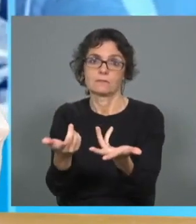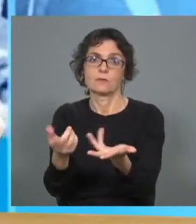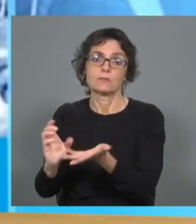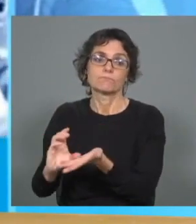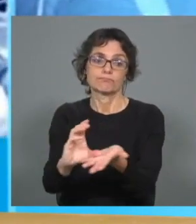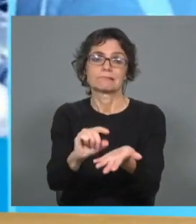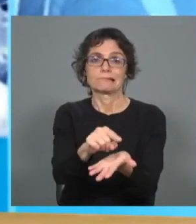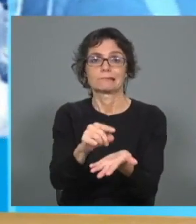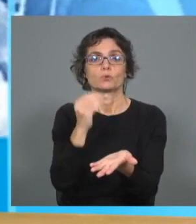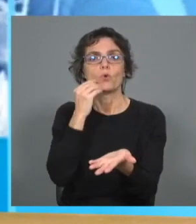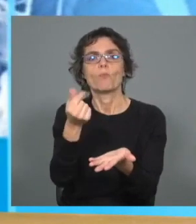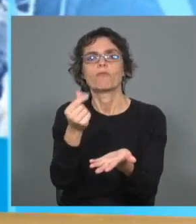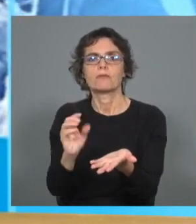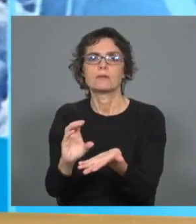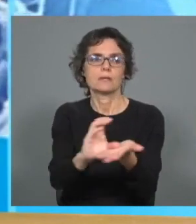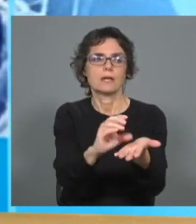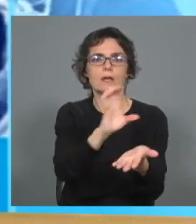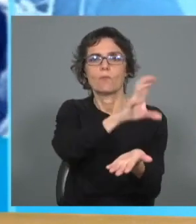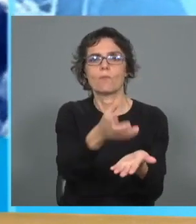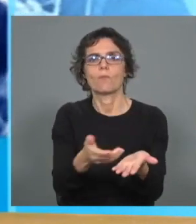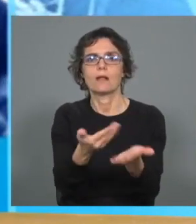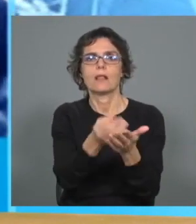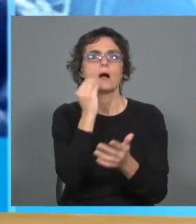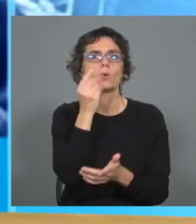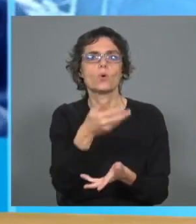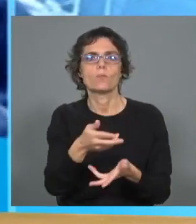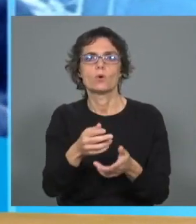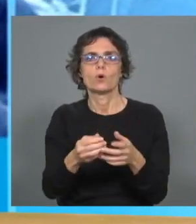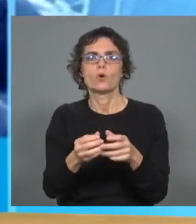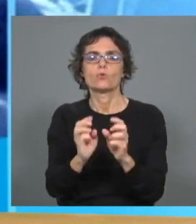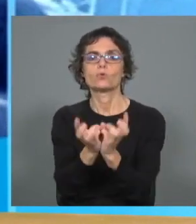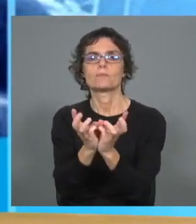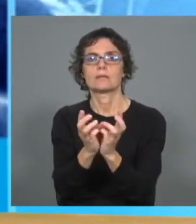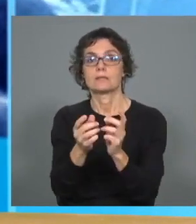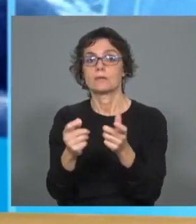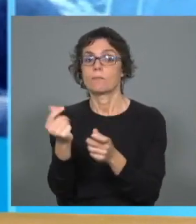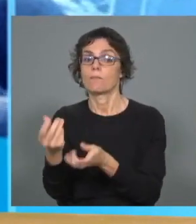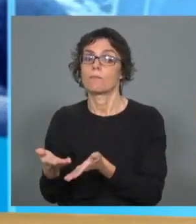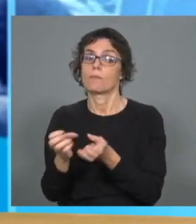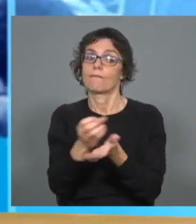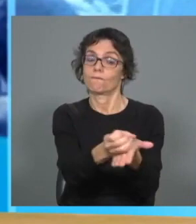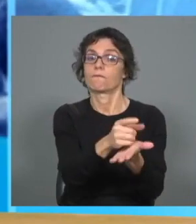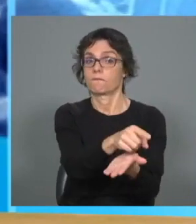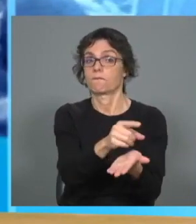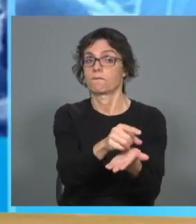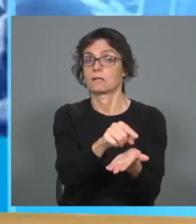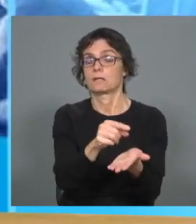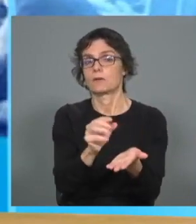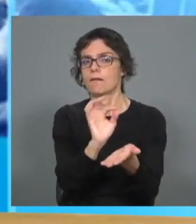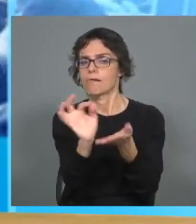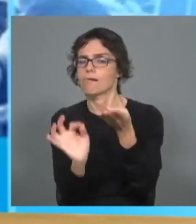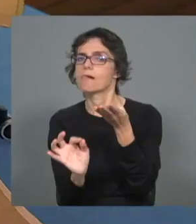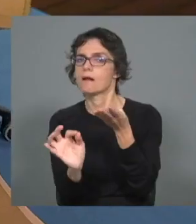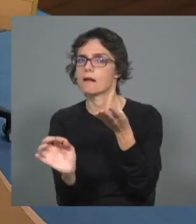como é que no fundo o dinheiro chega aos países e os mecanismos de financiamento têm também de ser definidos e